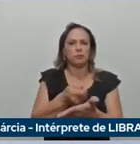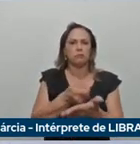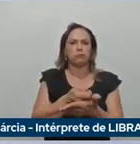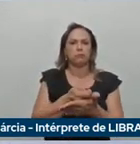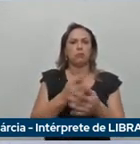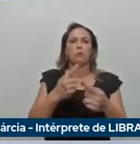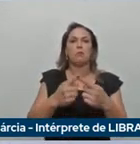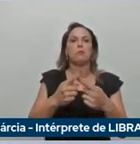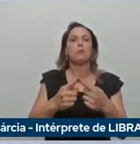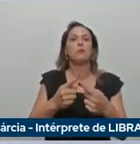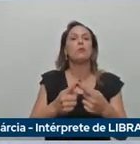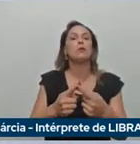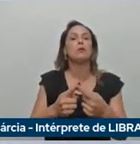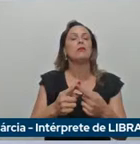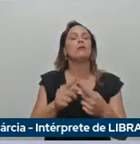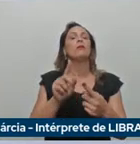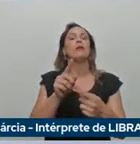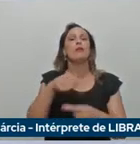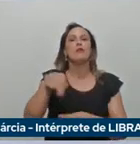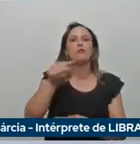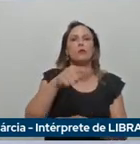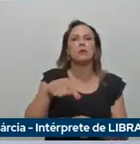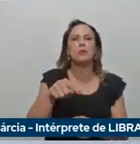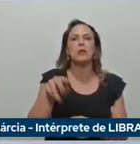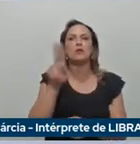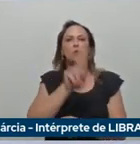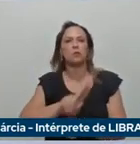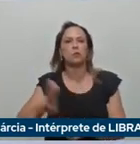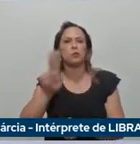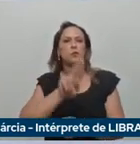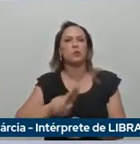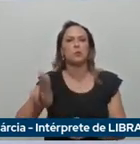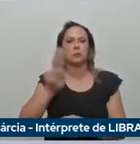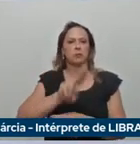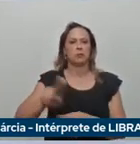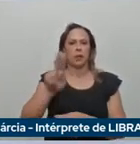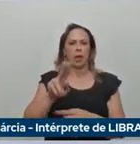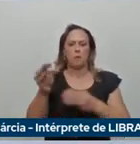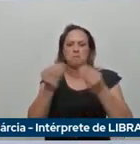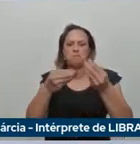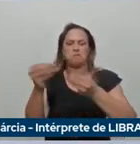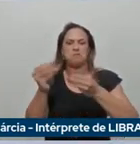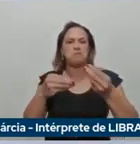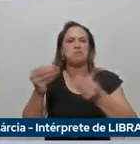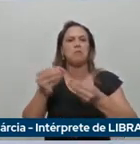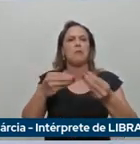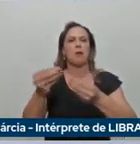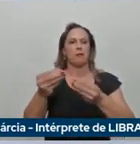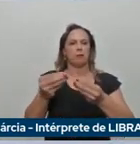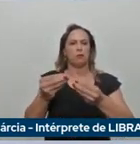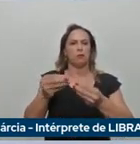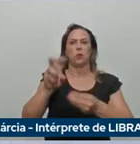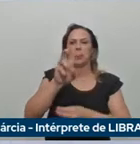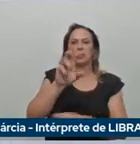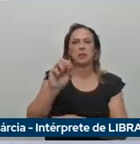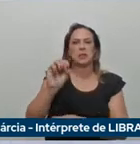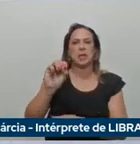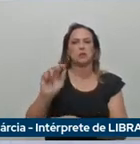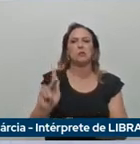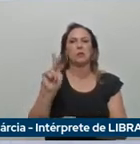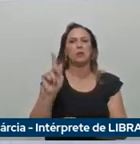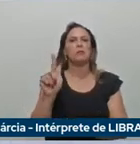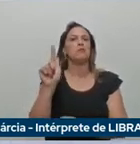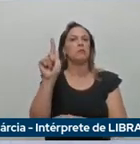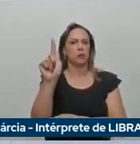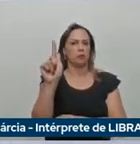e meia de aço e plástico para andar 200 metros. Não tem sentido para ir na padaria, você